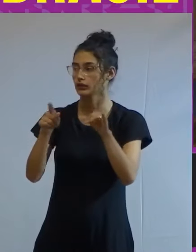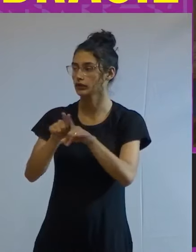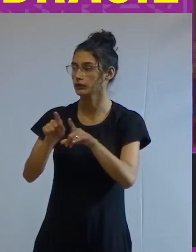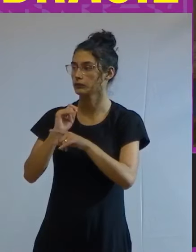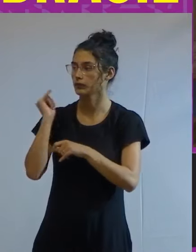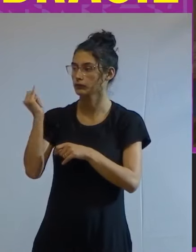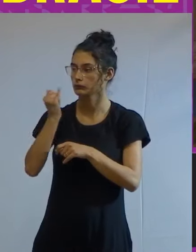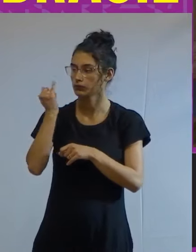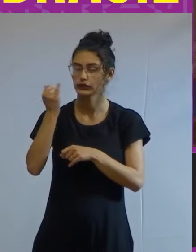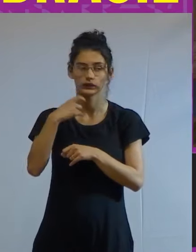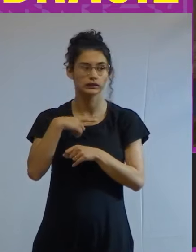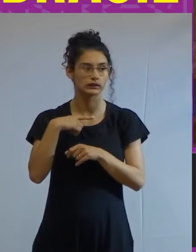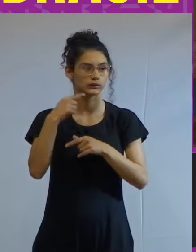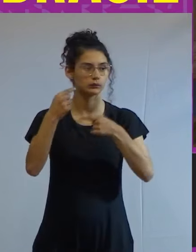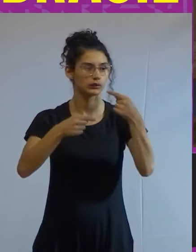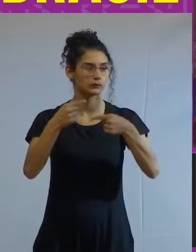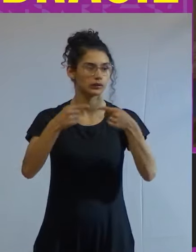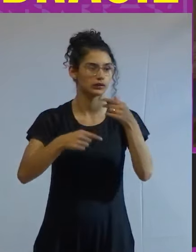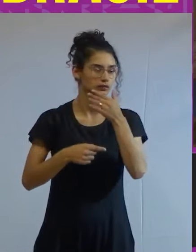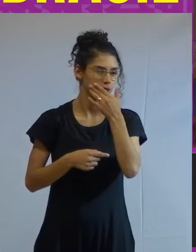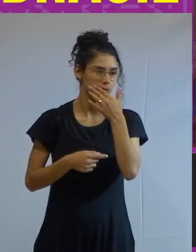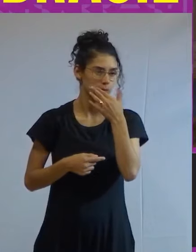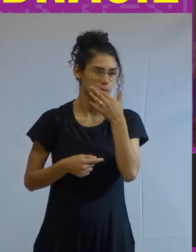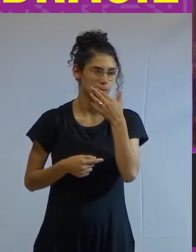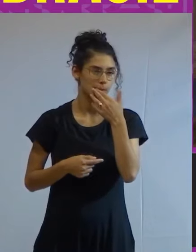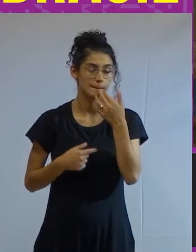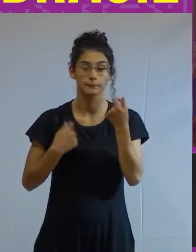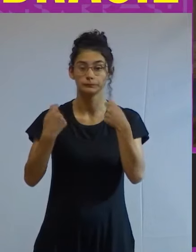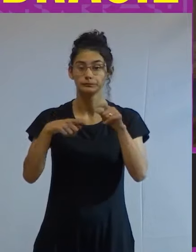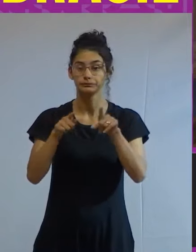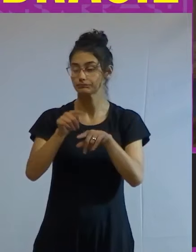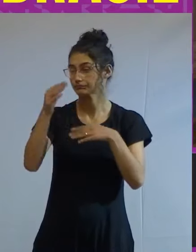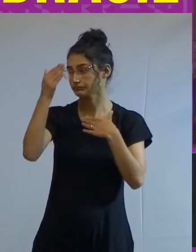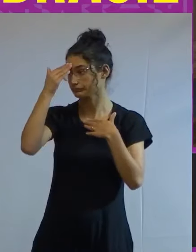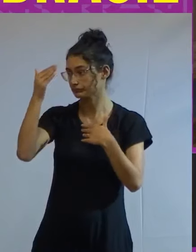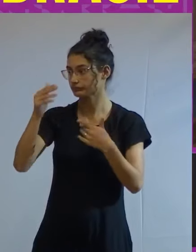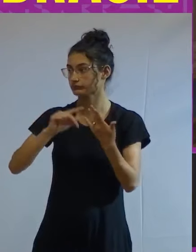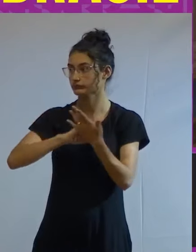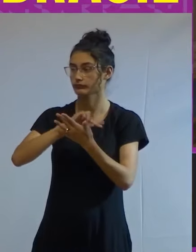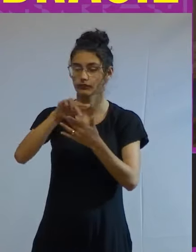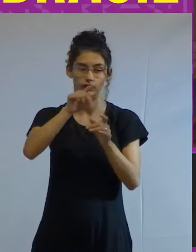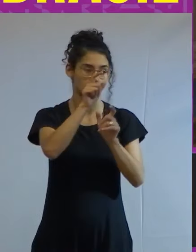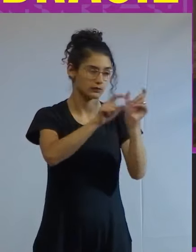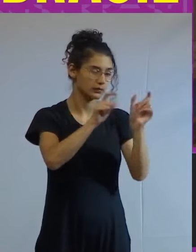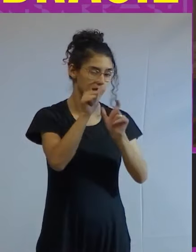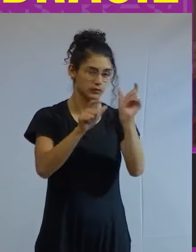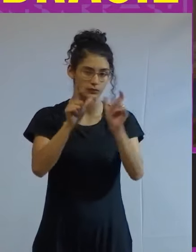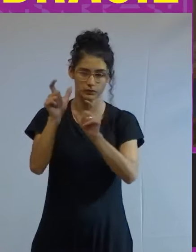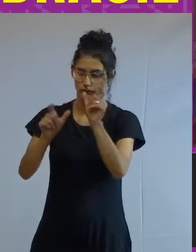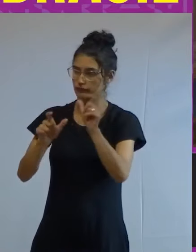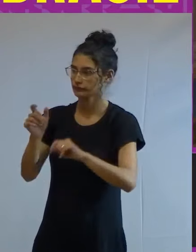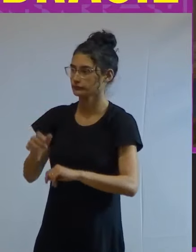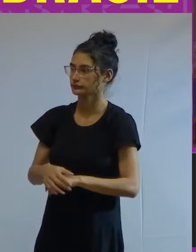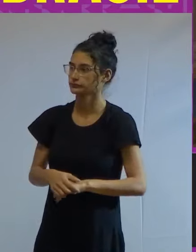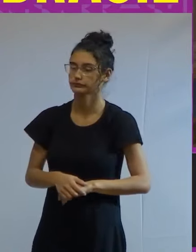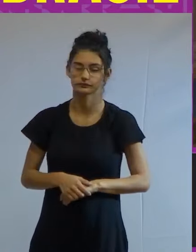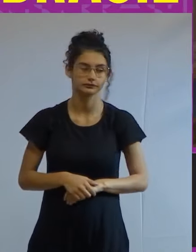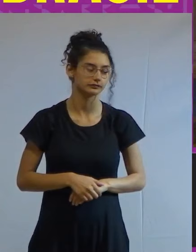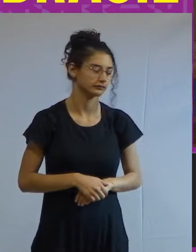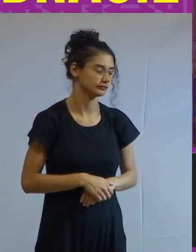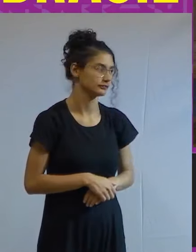a importância desse debate eu preciso agradecer a muitas pessoas que